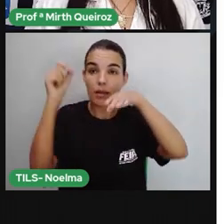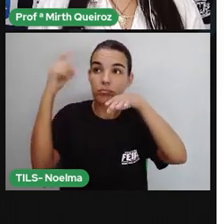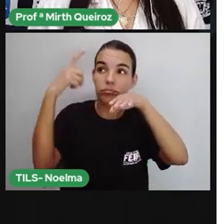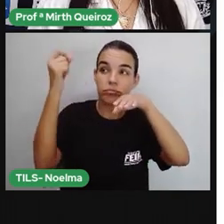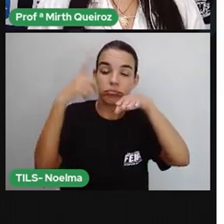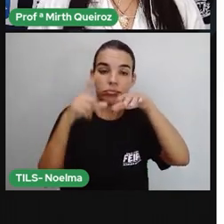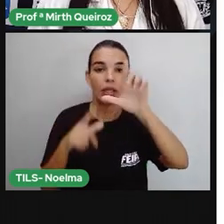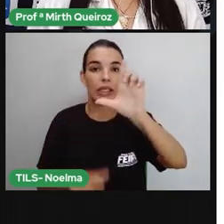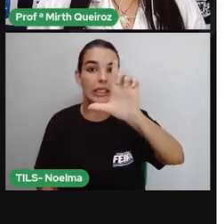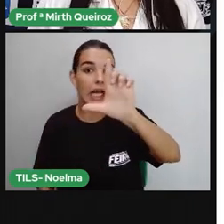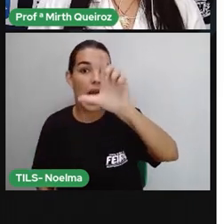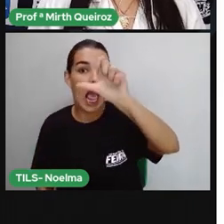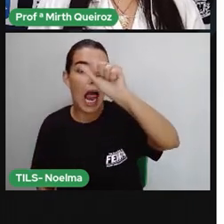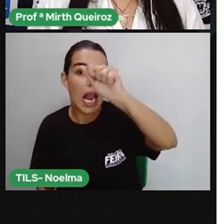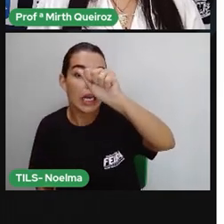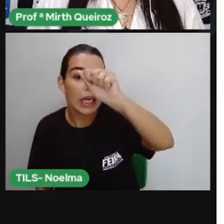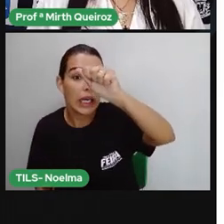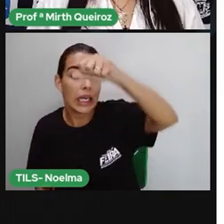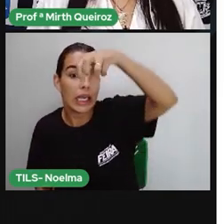Lâmpada. Olha.